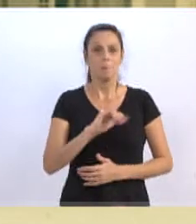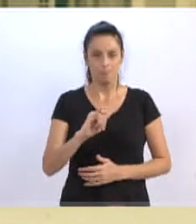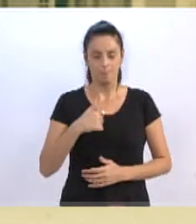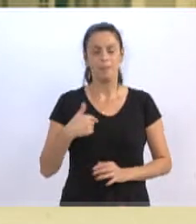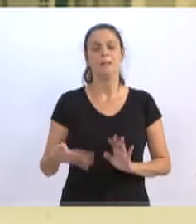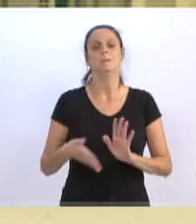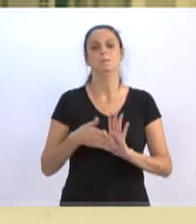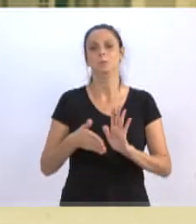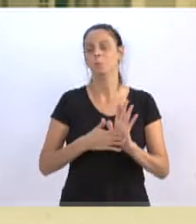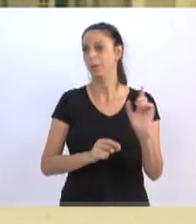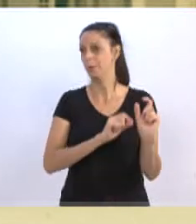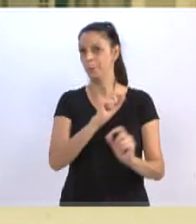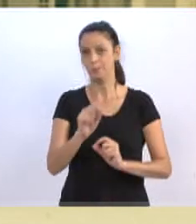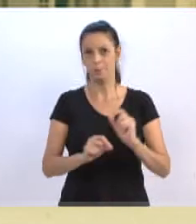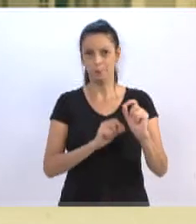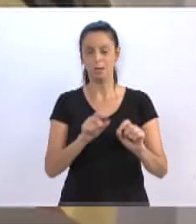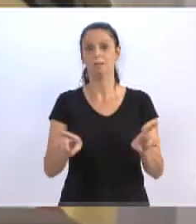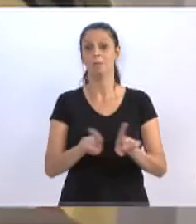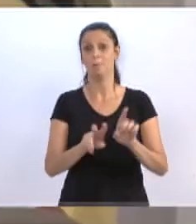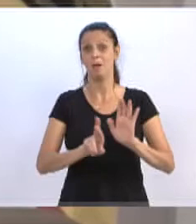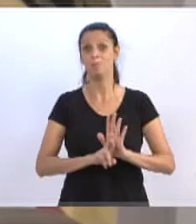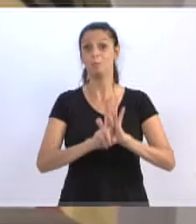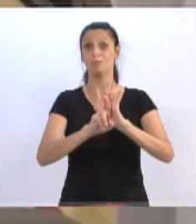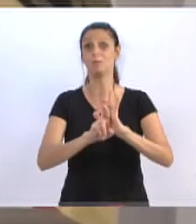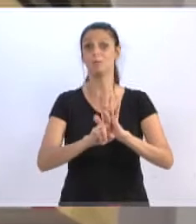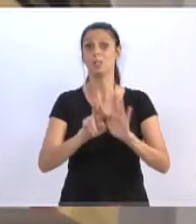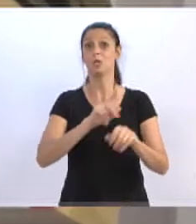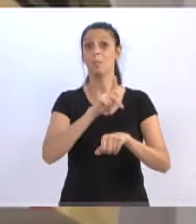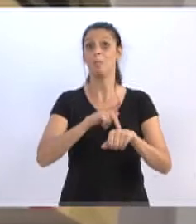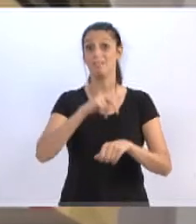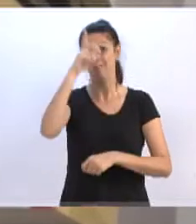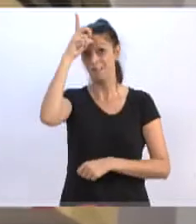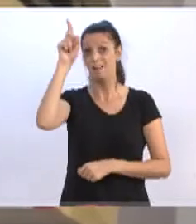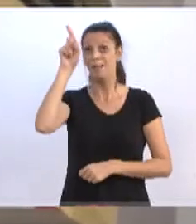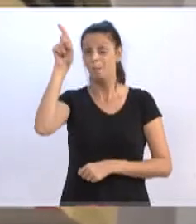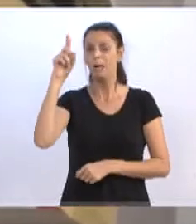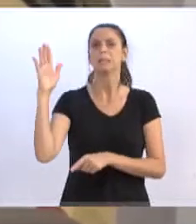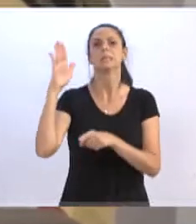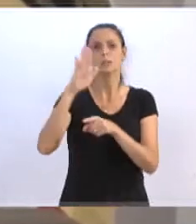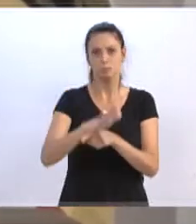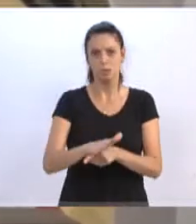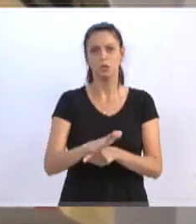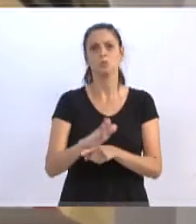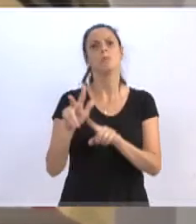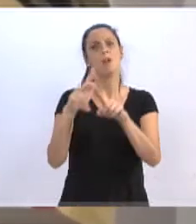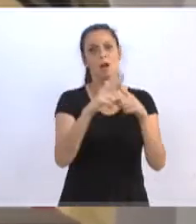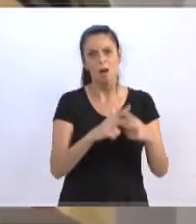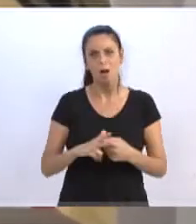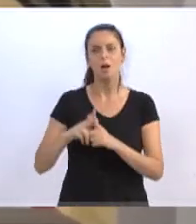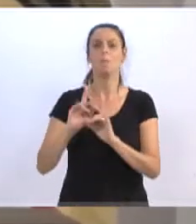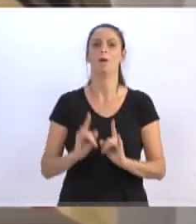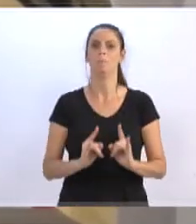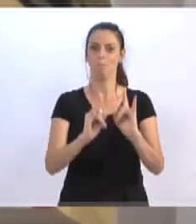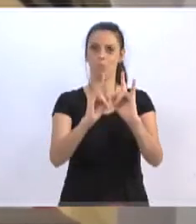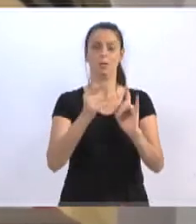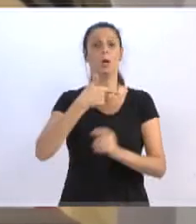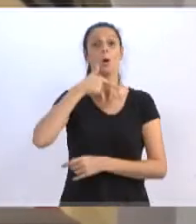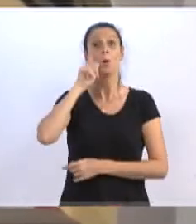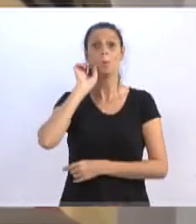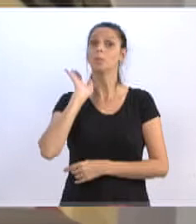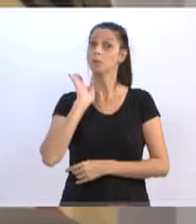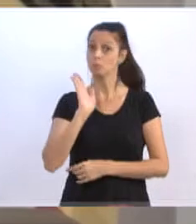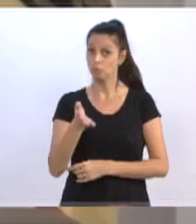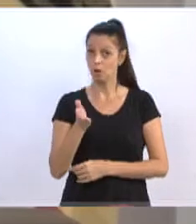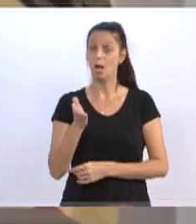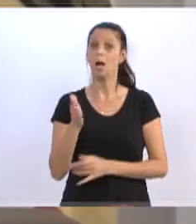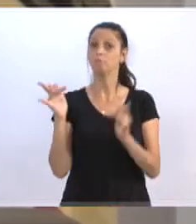que a Embaixada da Alemanha no Brasil nos ajude a restaurar este prédio. Ontem mesmo eu já fiz